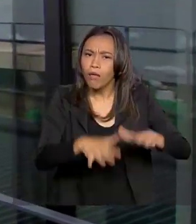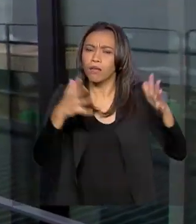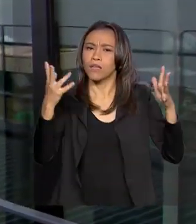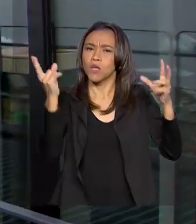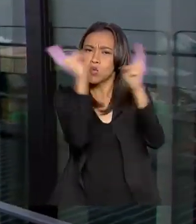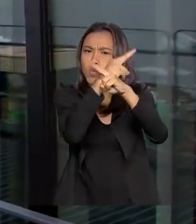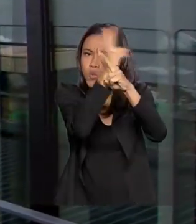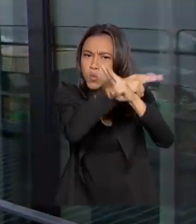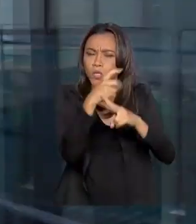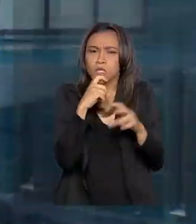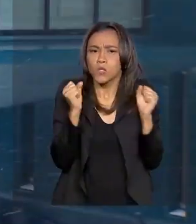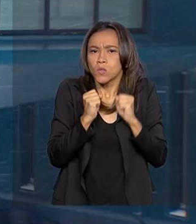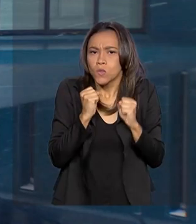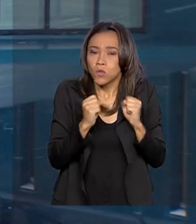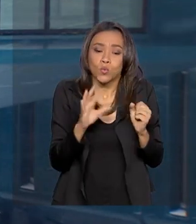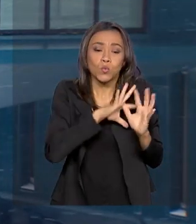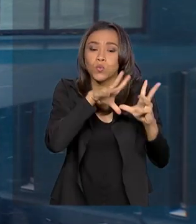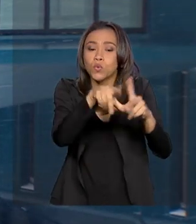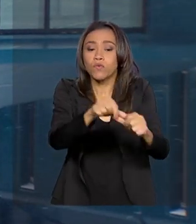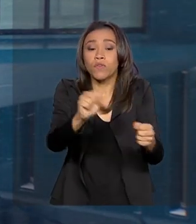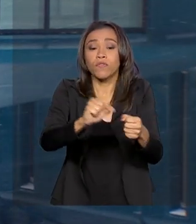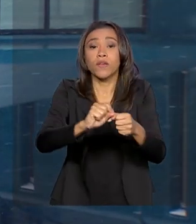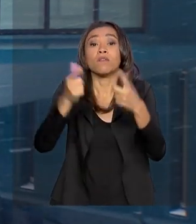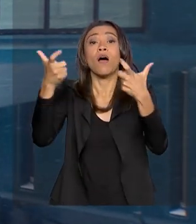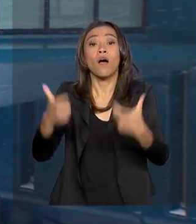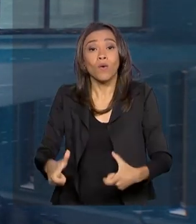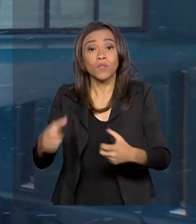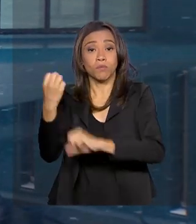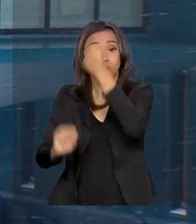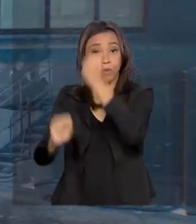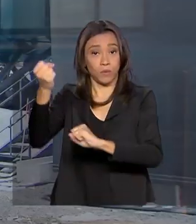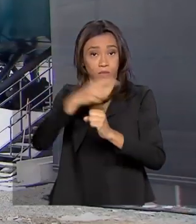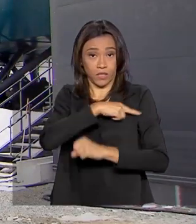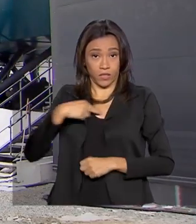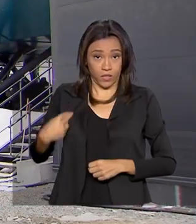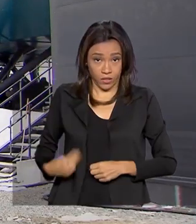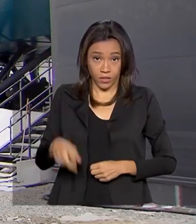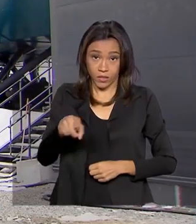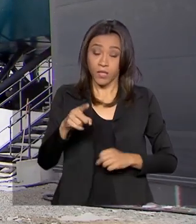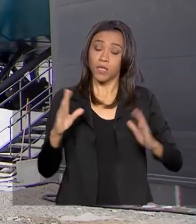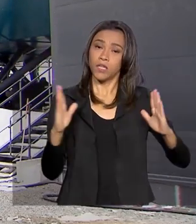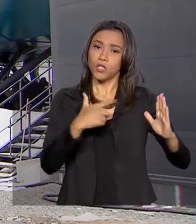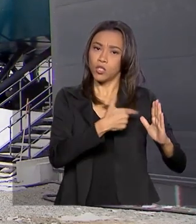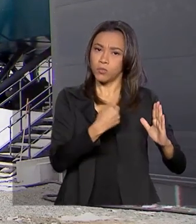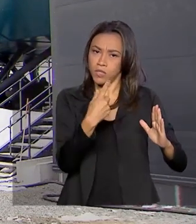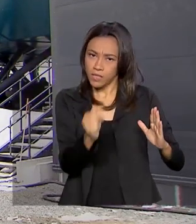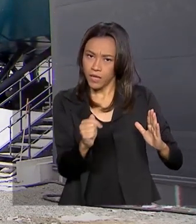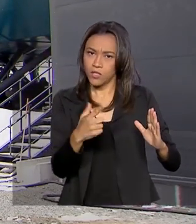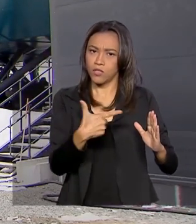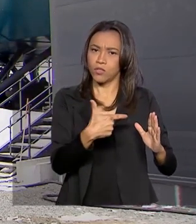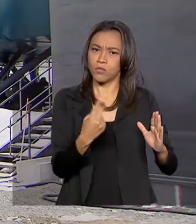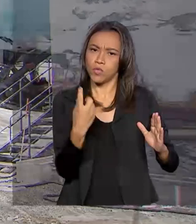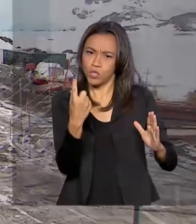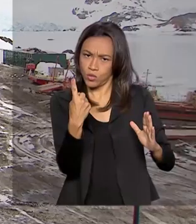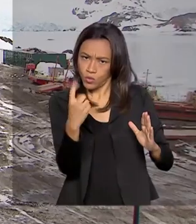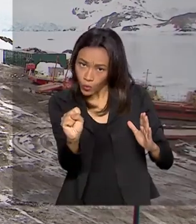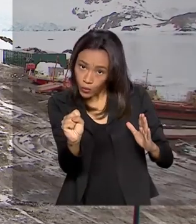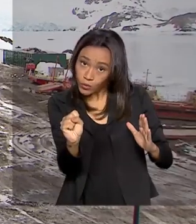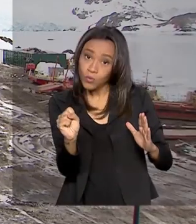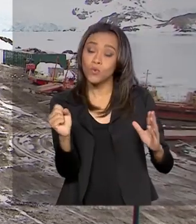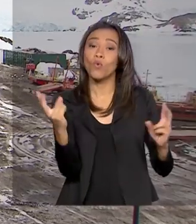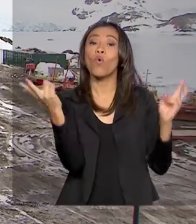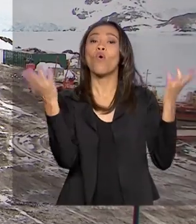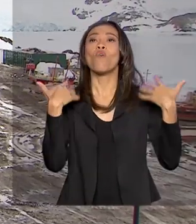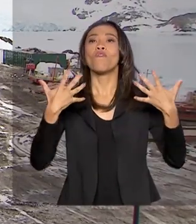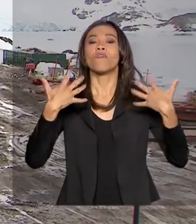módulos foram construídos na China e instalados na Antártica nos verões de 2017, 2018 e 2019.